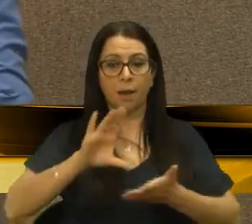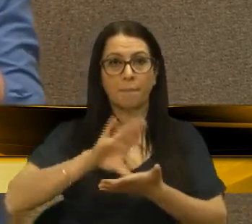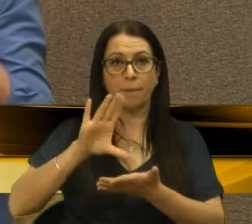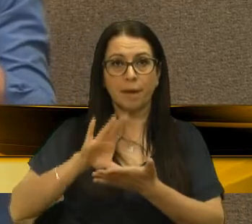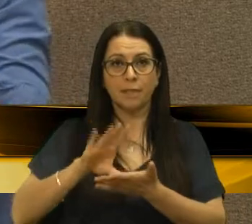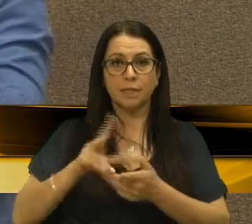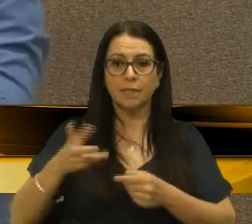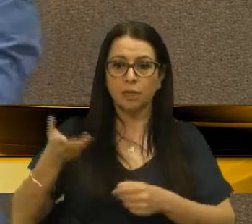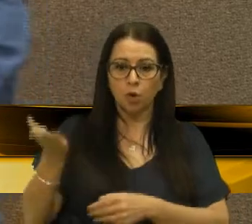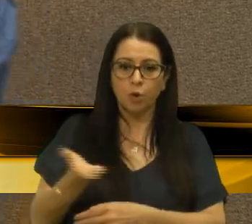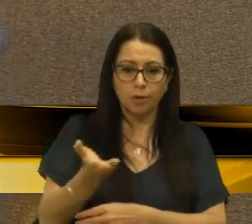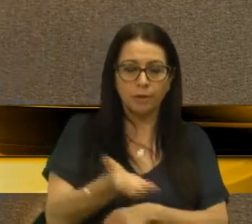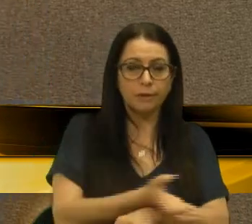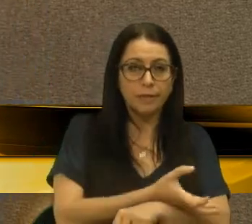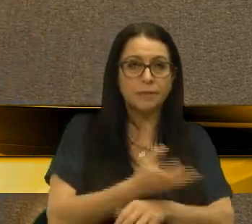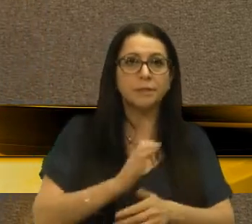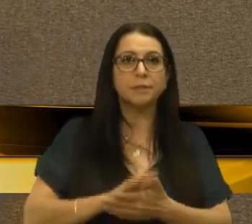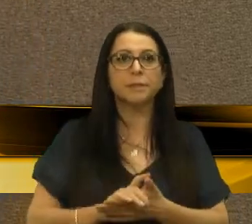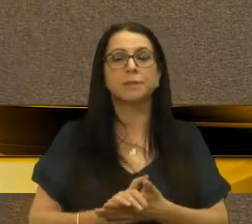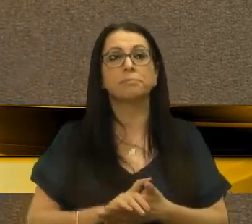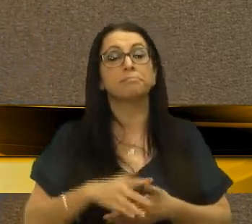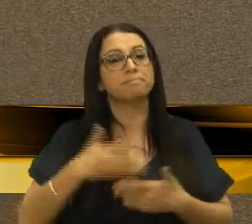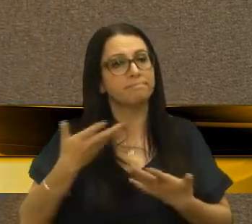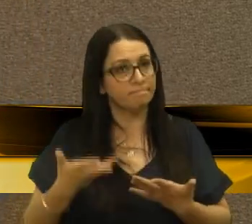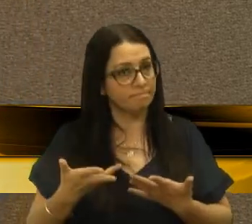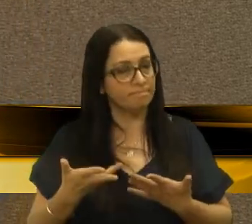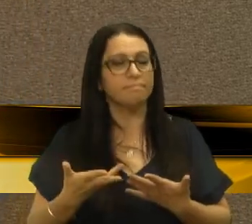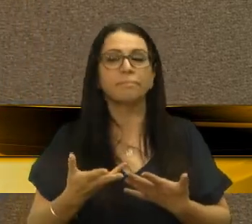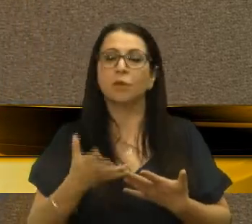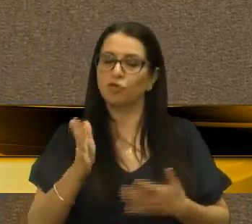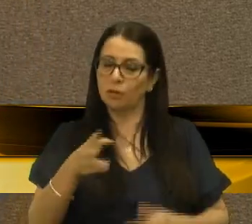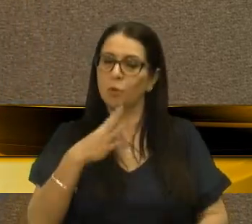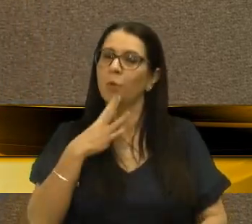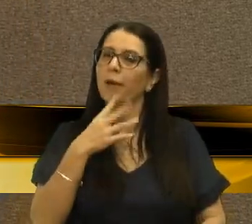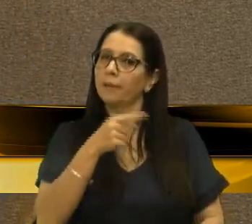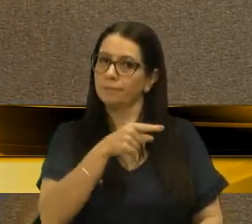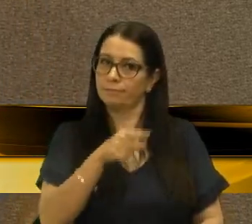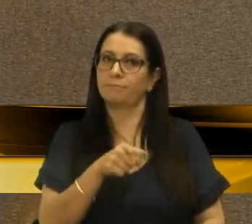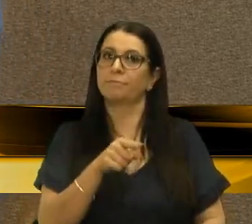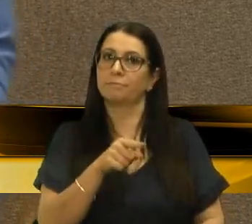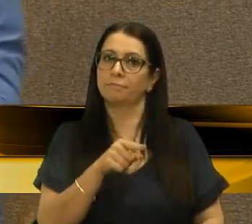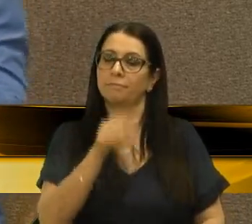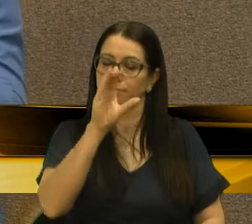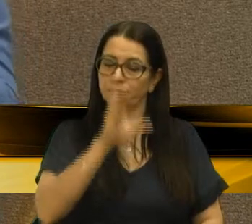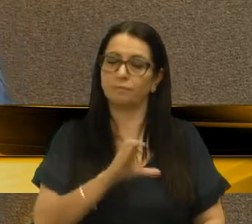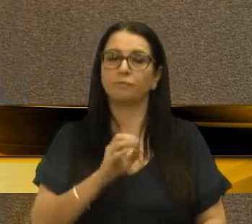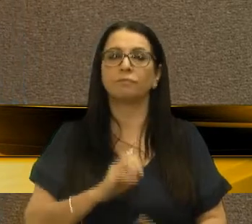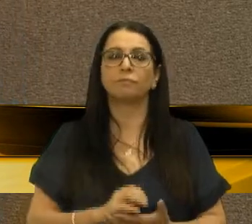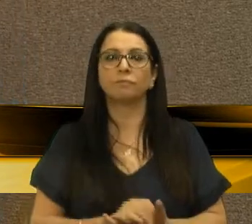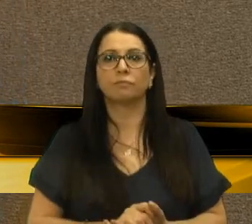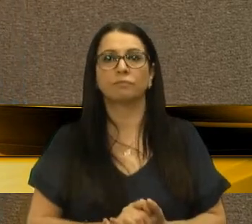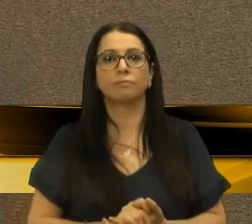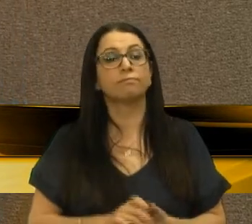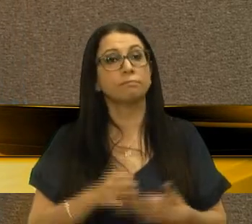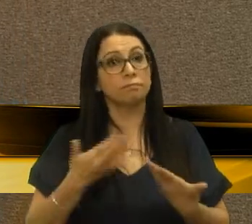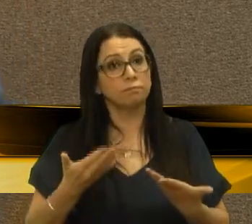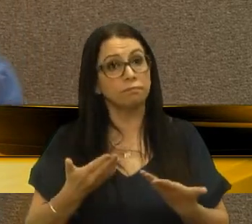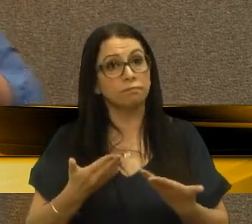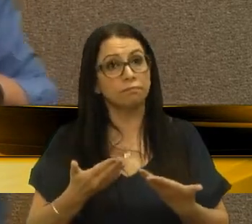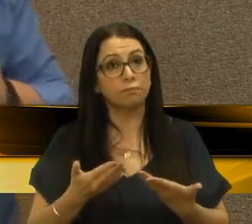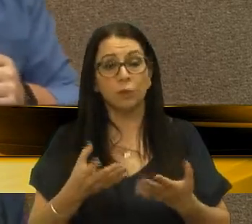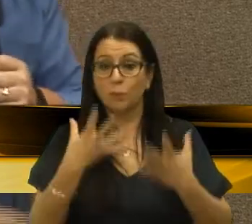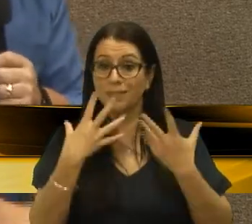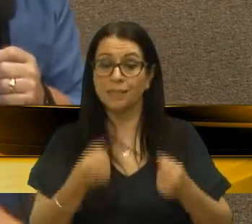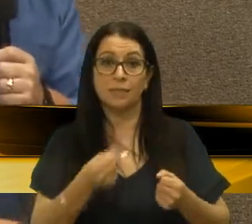teve que cortar a grama. Então, é muito conhecido já o cidadão. Então, intolerância